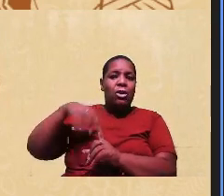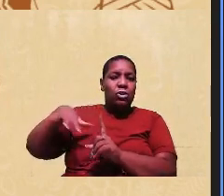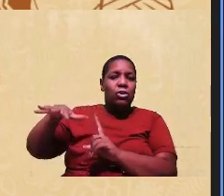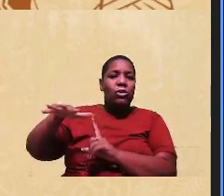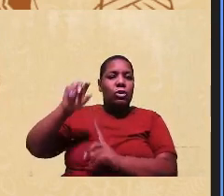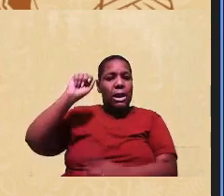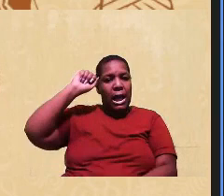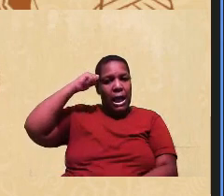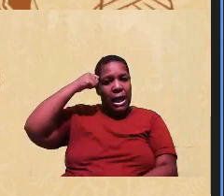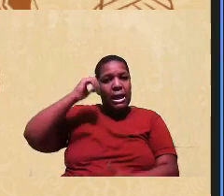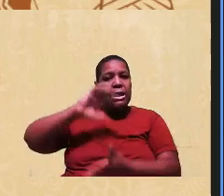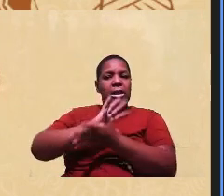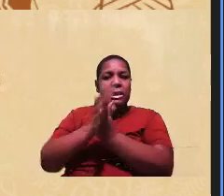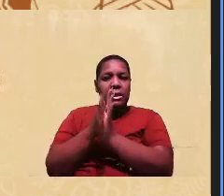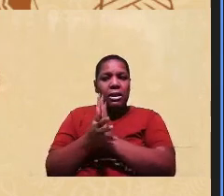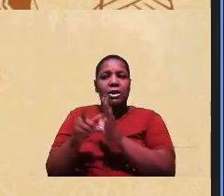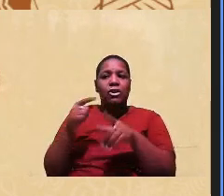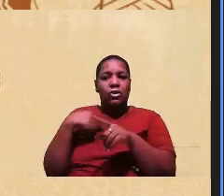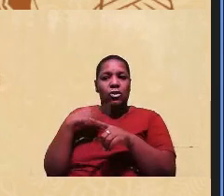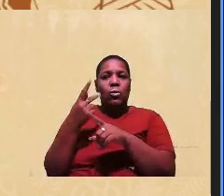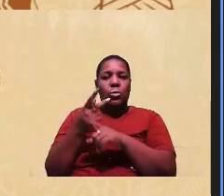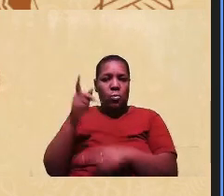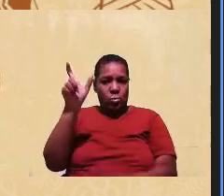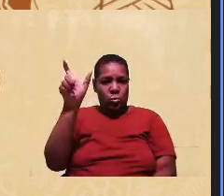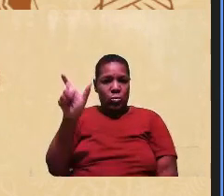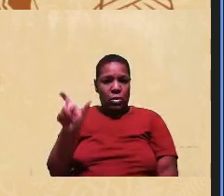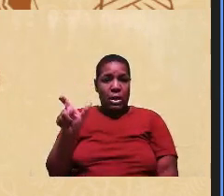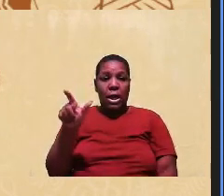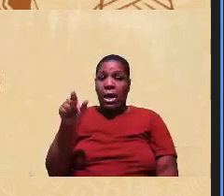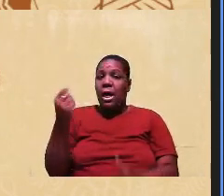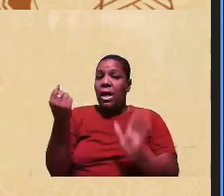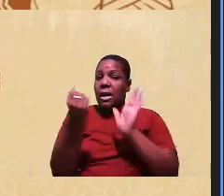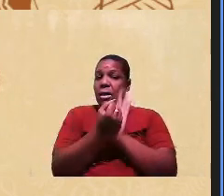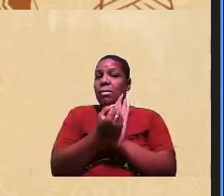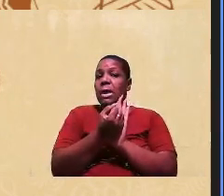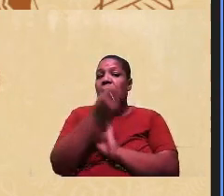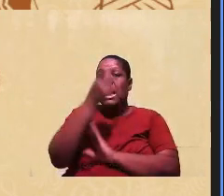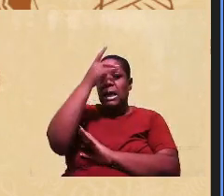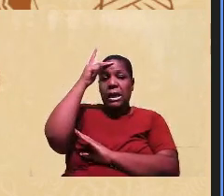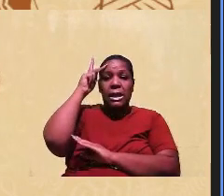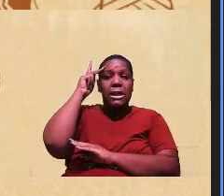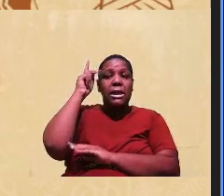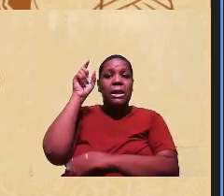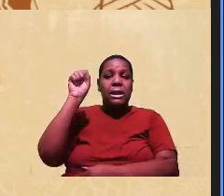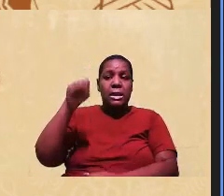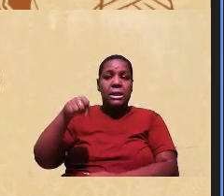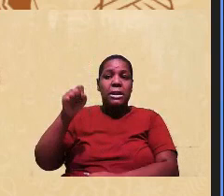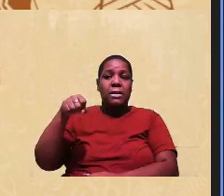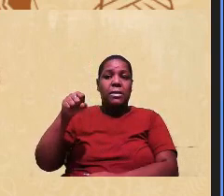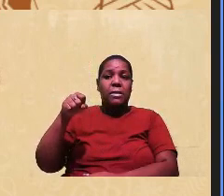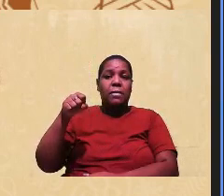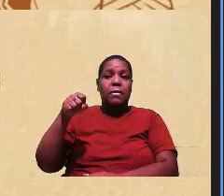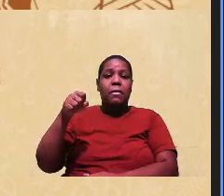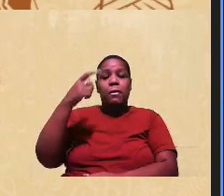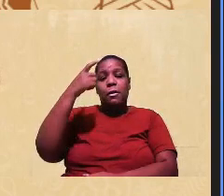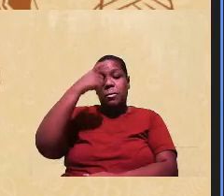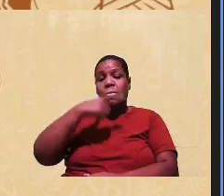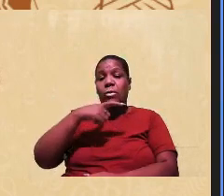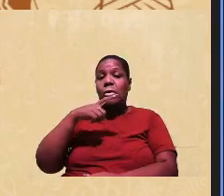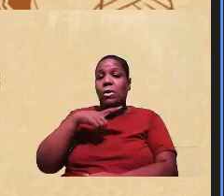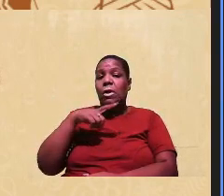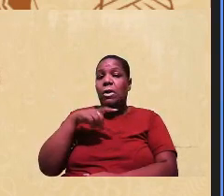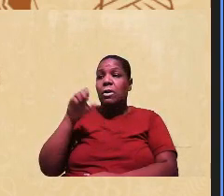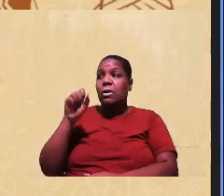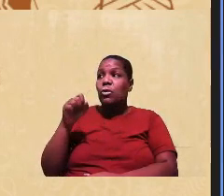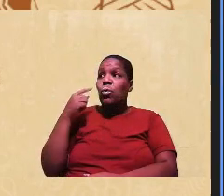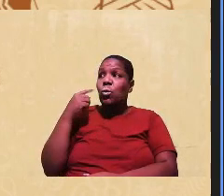pelos traços fenotípicos. A marca, né, que a gente chama de racismo de marca, apunhado aí pelo sociólogo Urassi Nogueira. Então, a gente